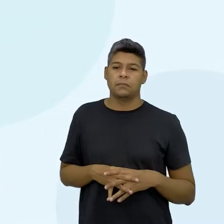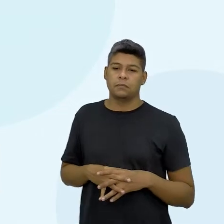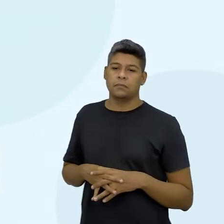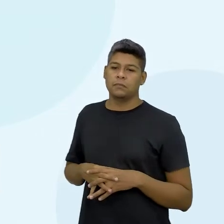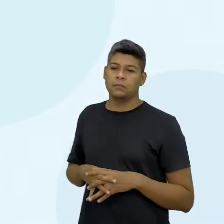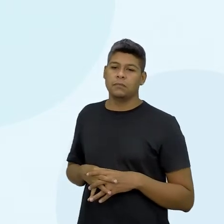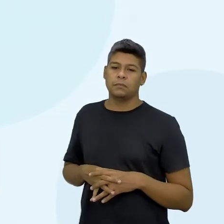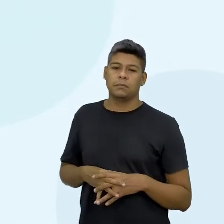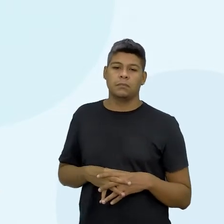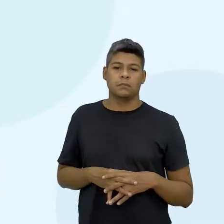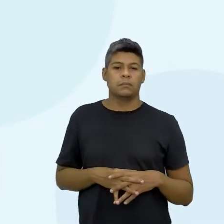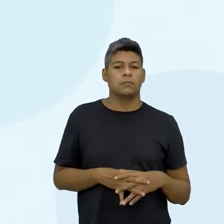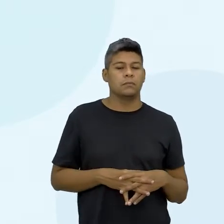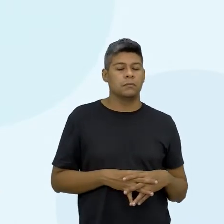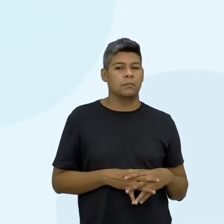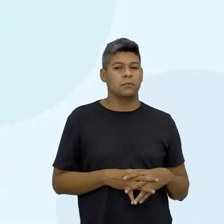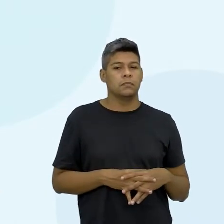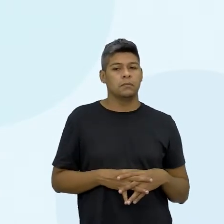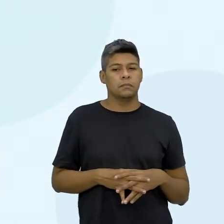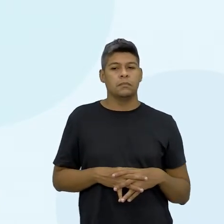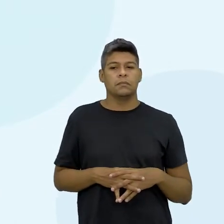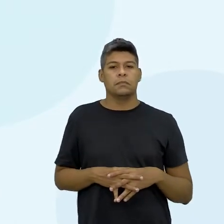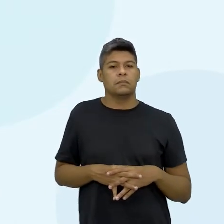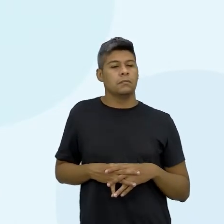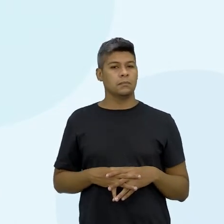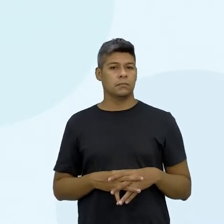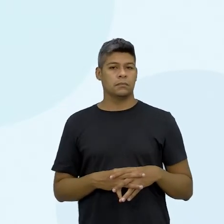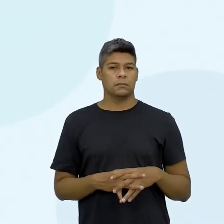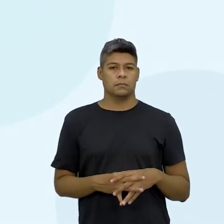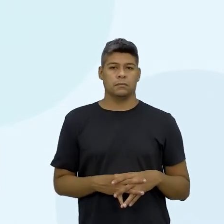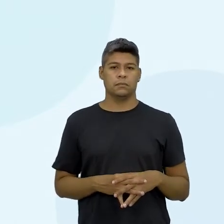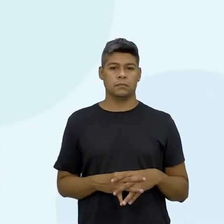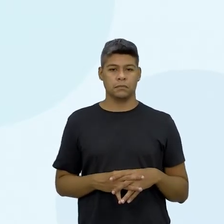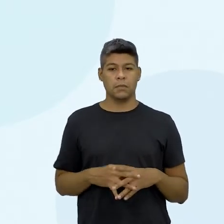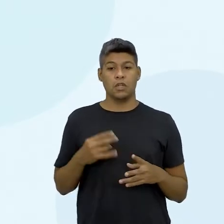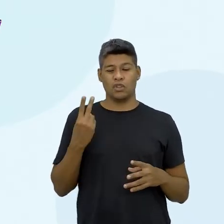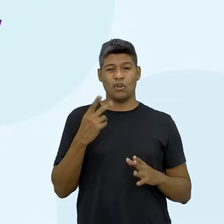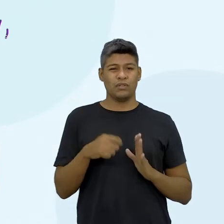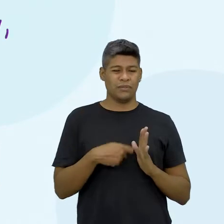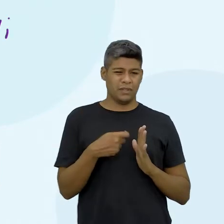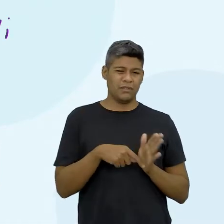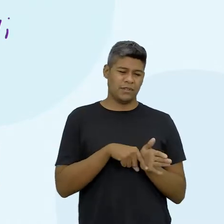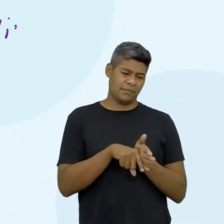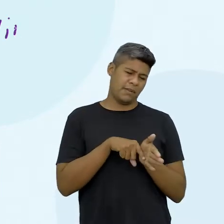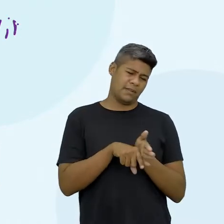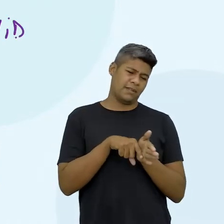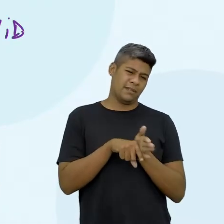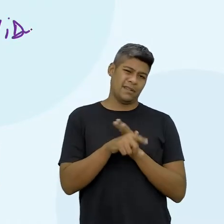Buscar referências. de dois vídeos aí, ó.